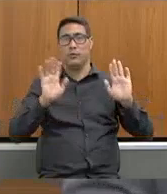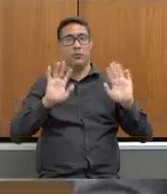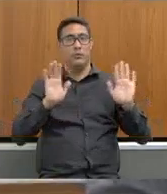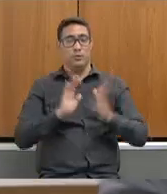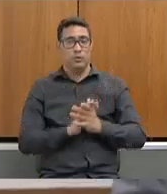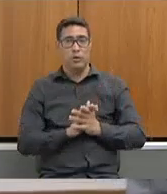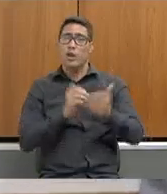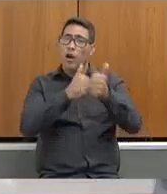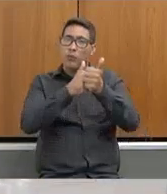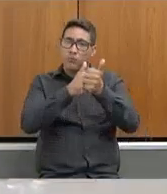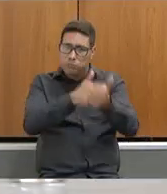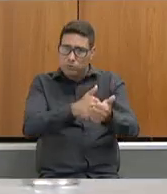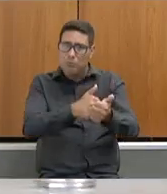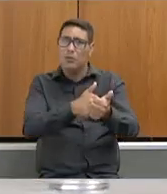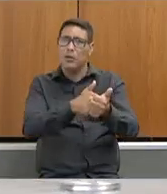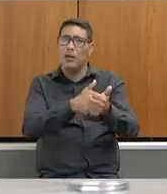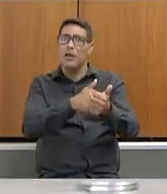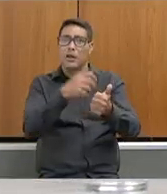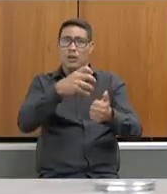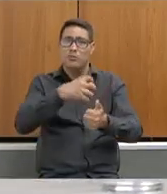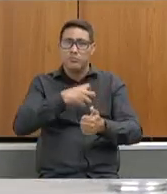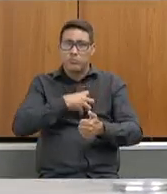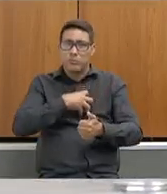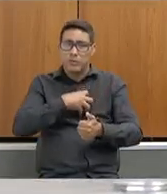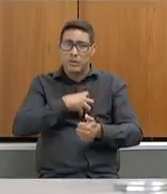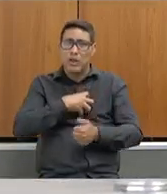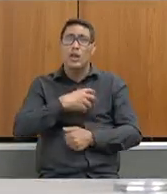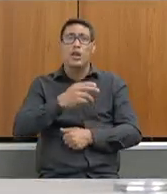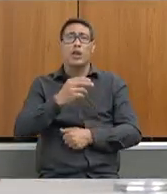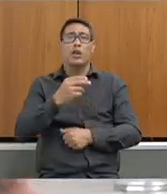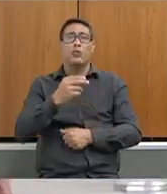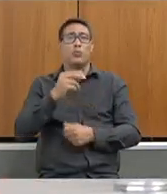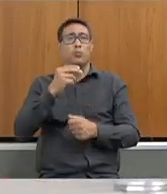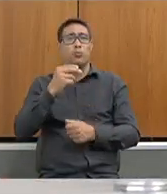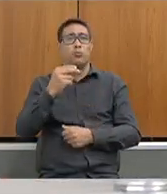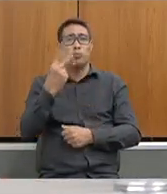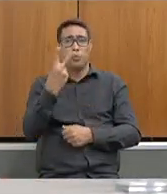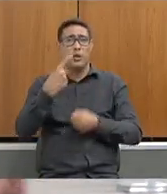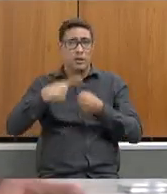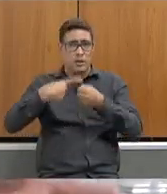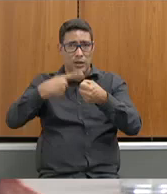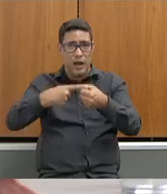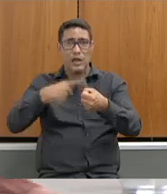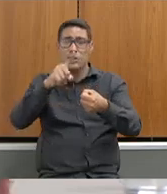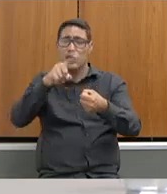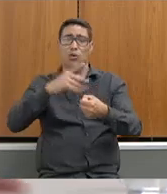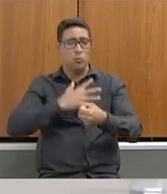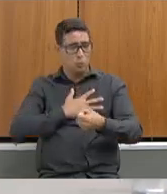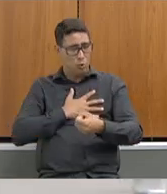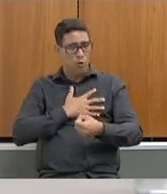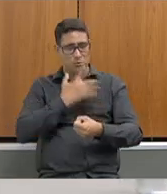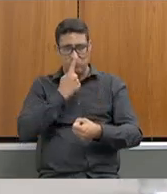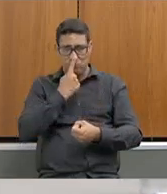perto e senti muito na pele, porque foram dois municípios que eu sou muito ligada a eles, e posso até dizer aqui Itueta e